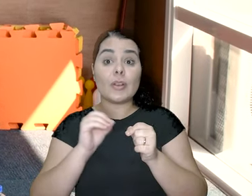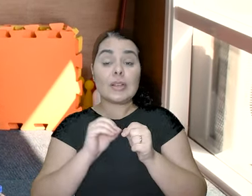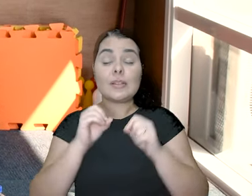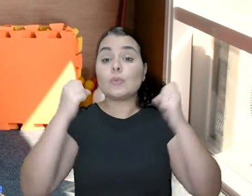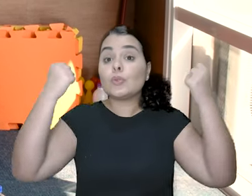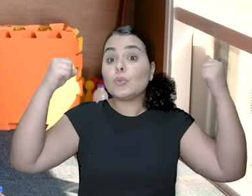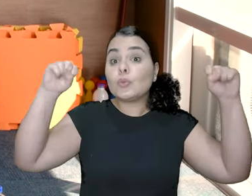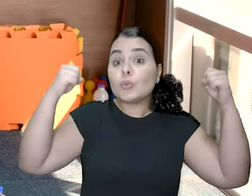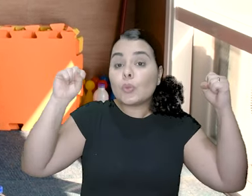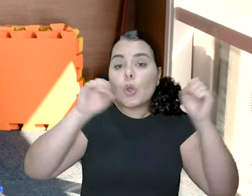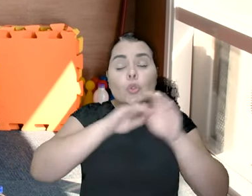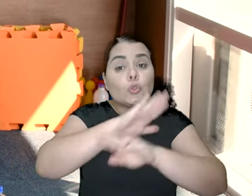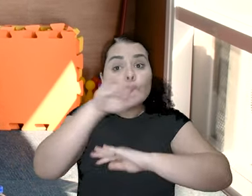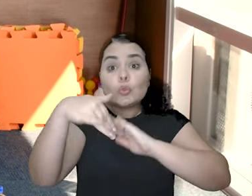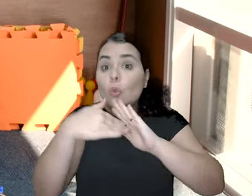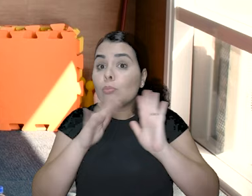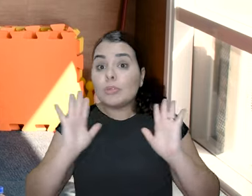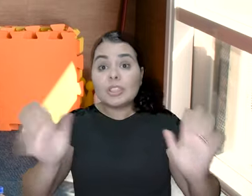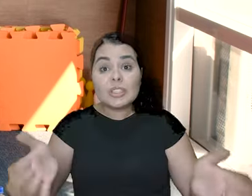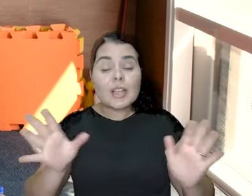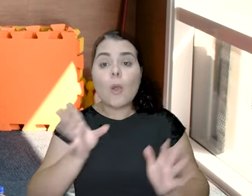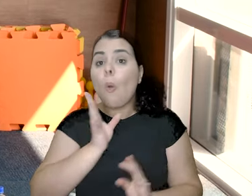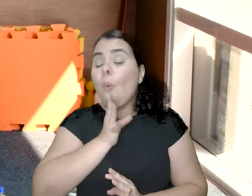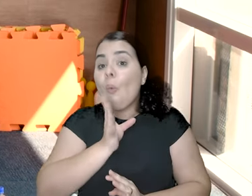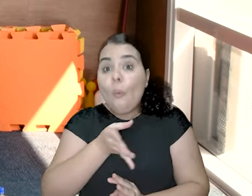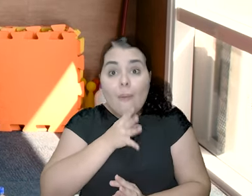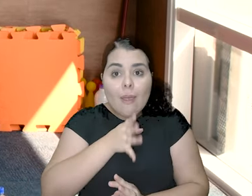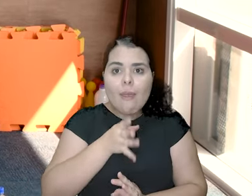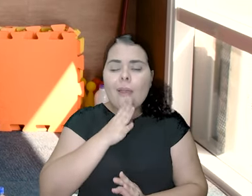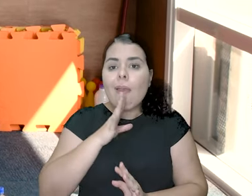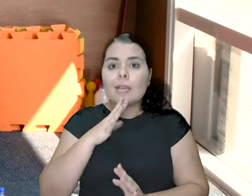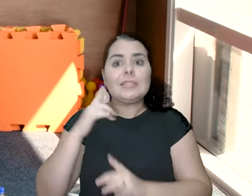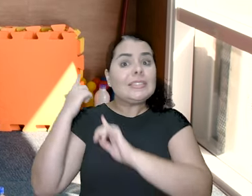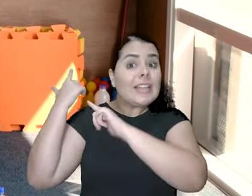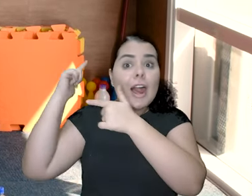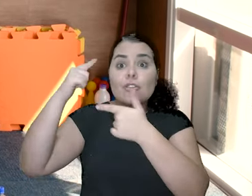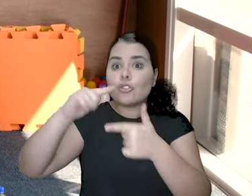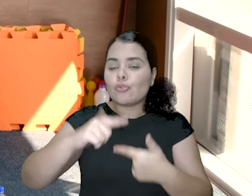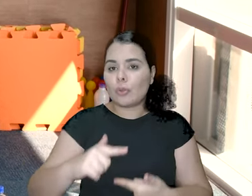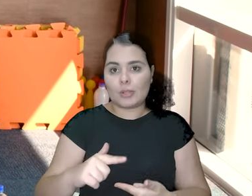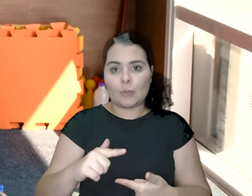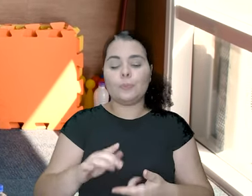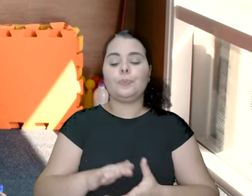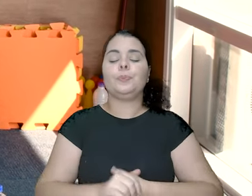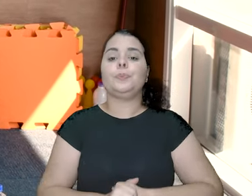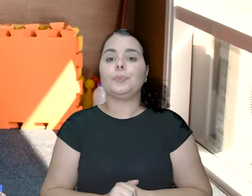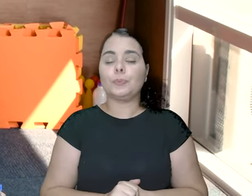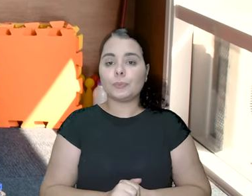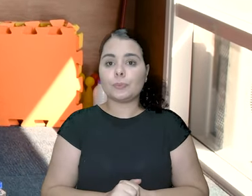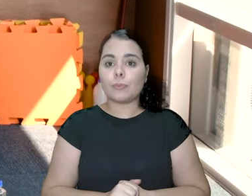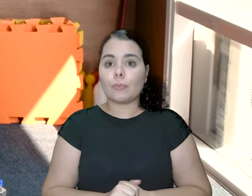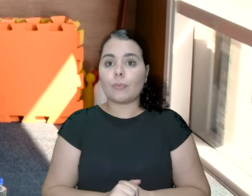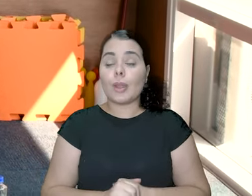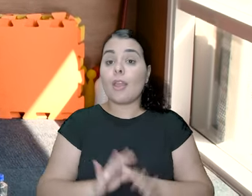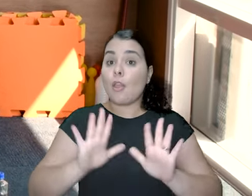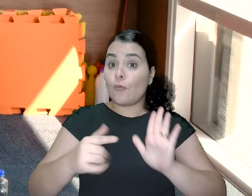A gente vai começar com um exercício que todo mundo sabe fazer. É o clássico, que é o polichinelo.